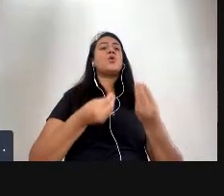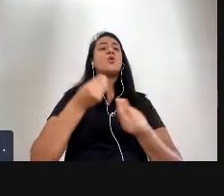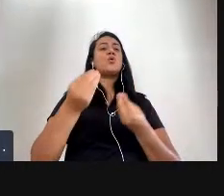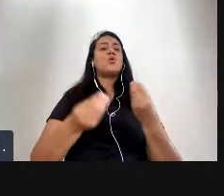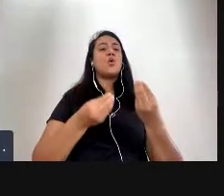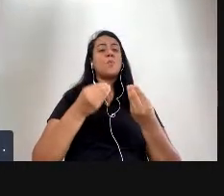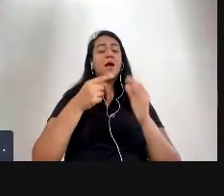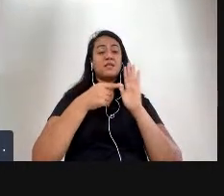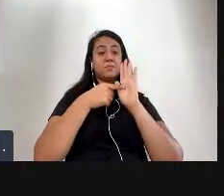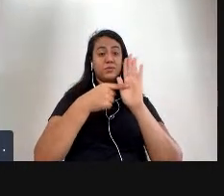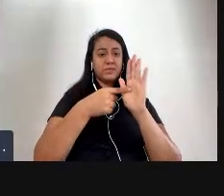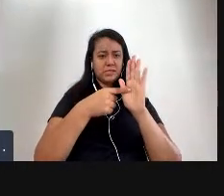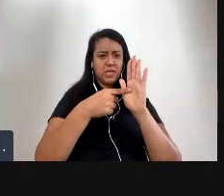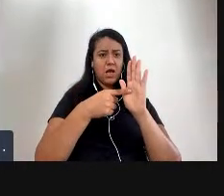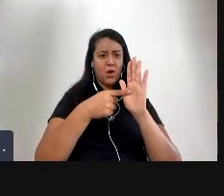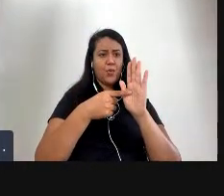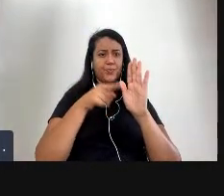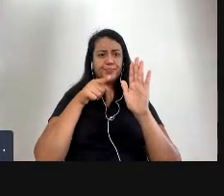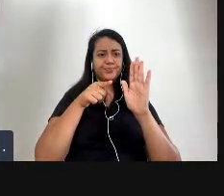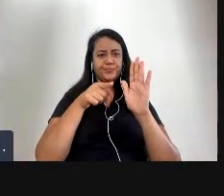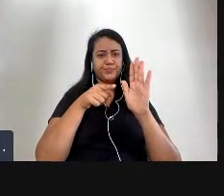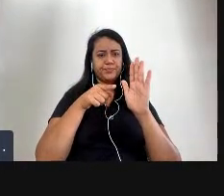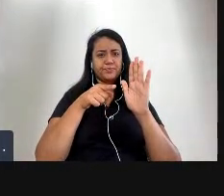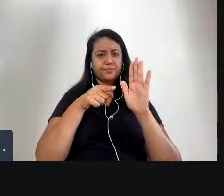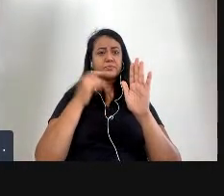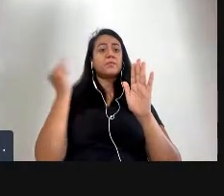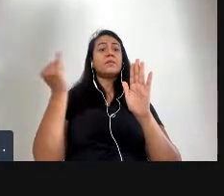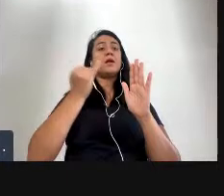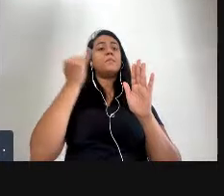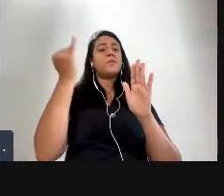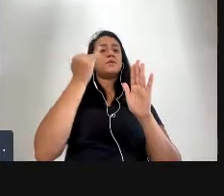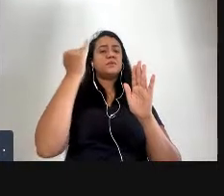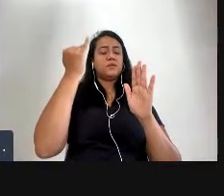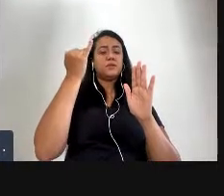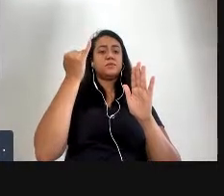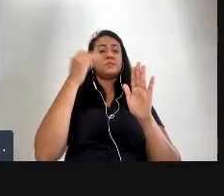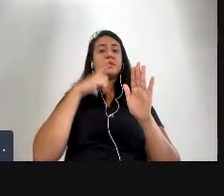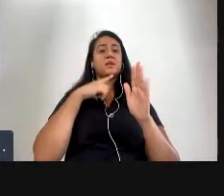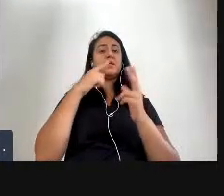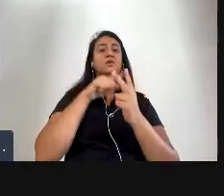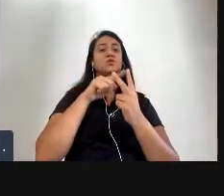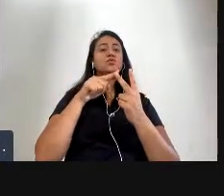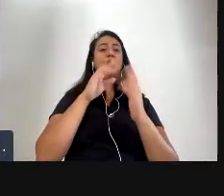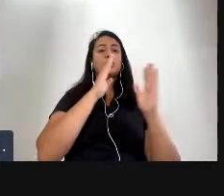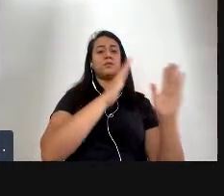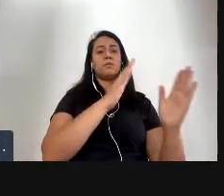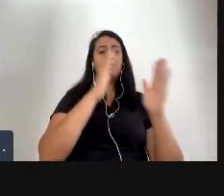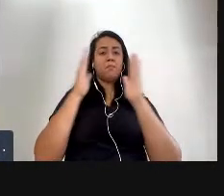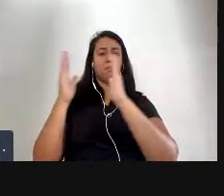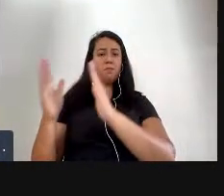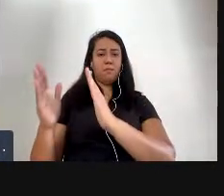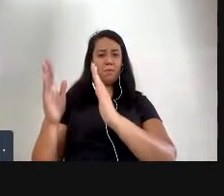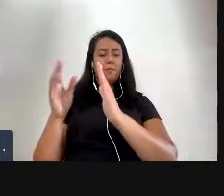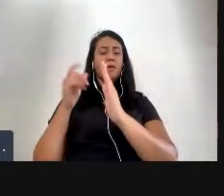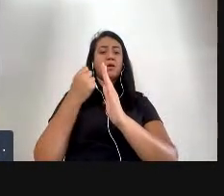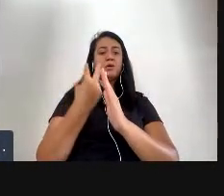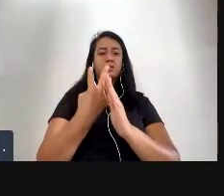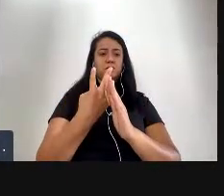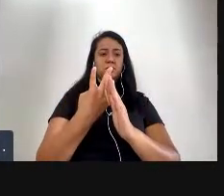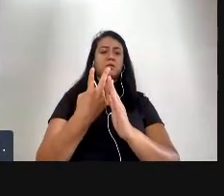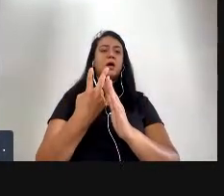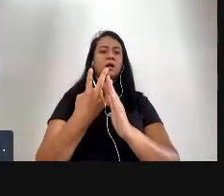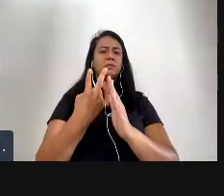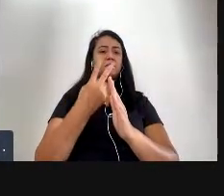e esse pedacinho é importante que são dois momentos aparentemente